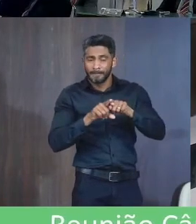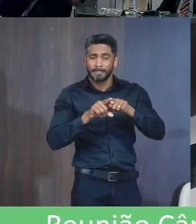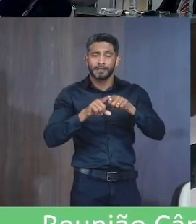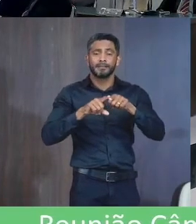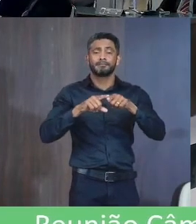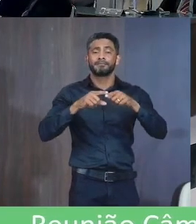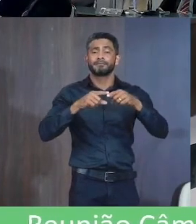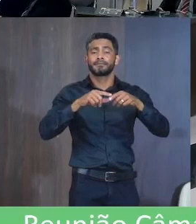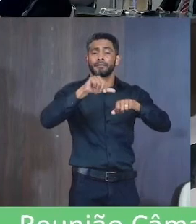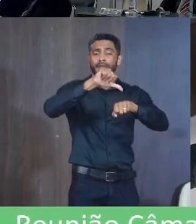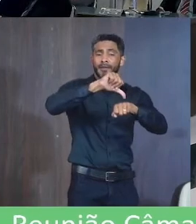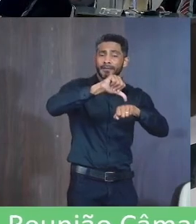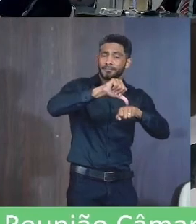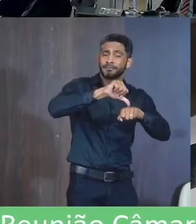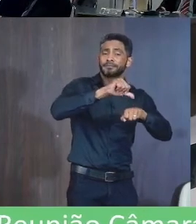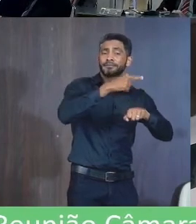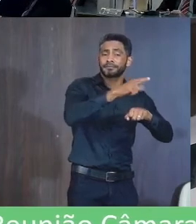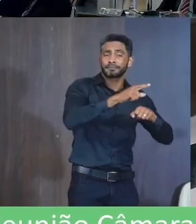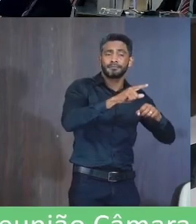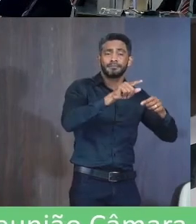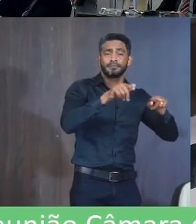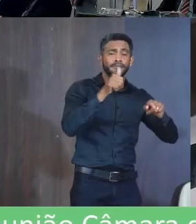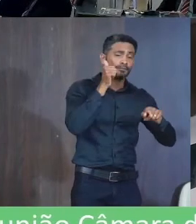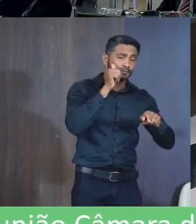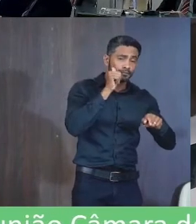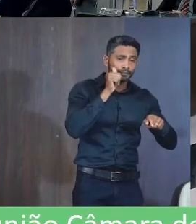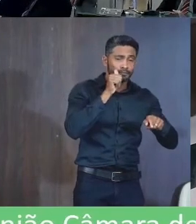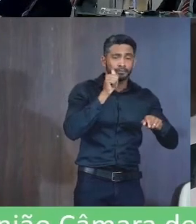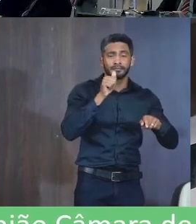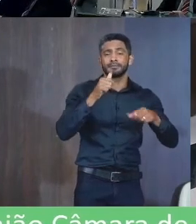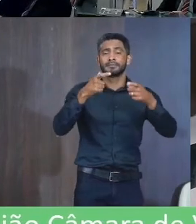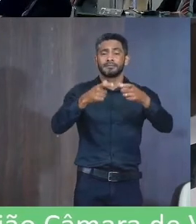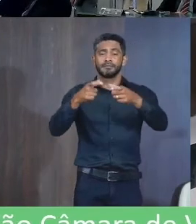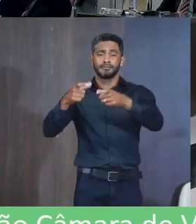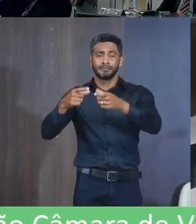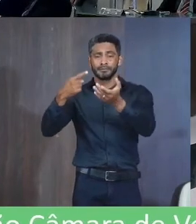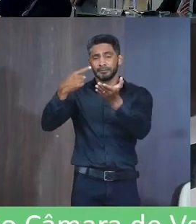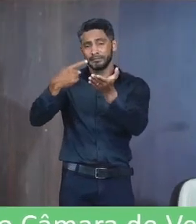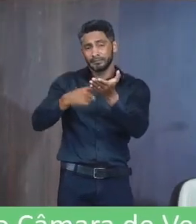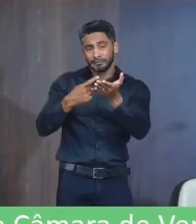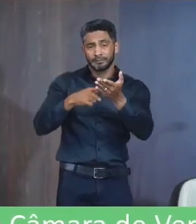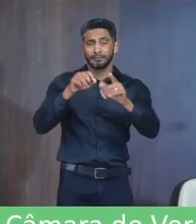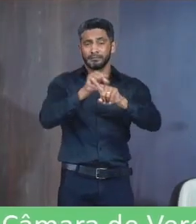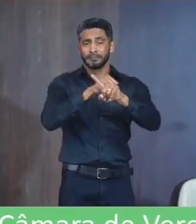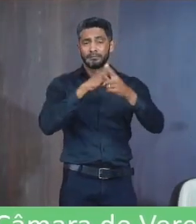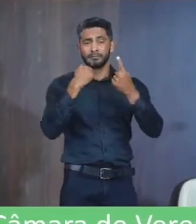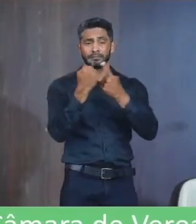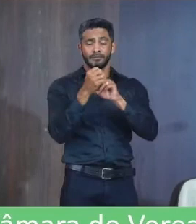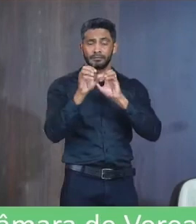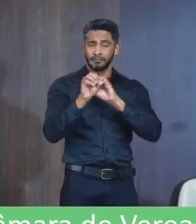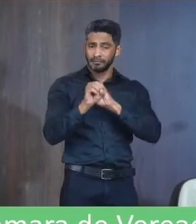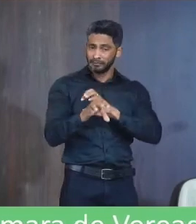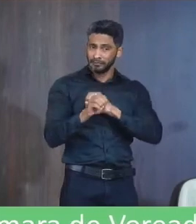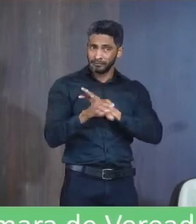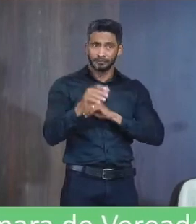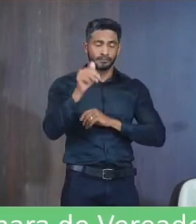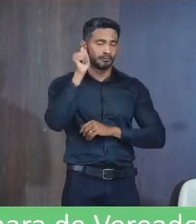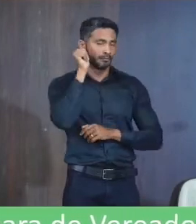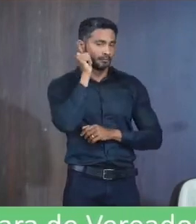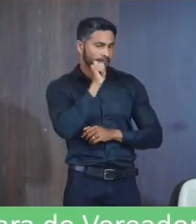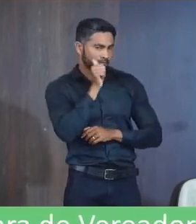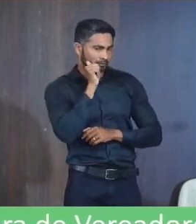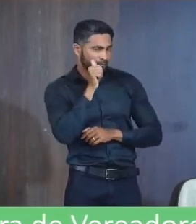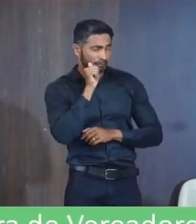unidades Sistema penal E mulheres Internadas Em unidades Para cumprimento De média Socioeducativa As mulheres